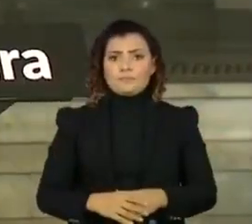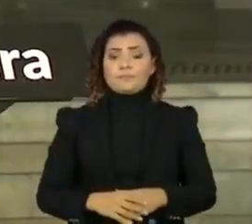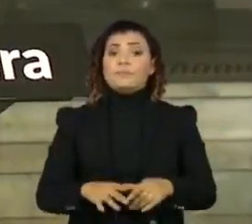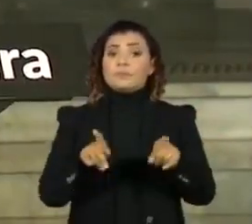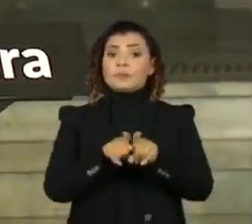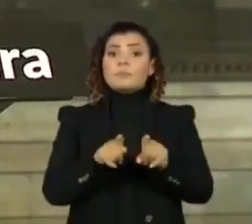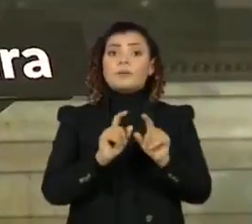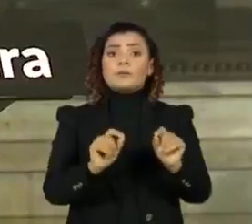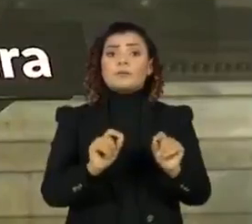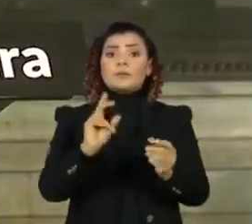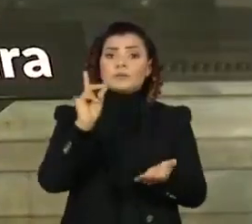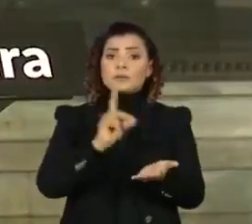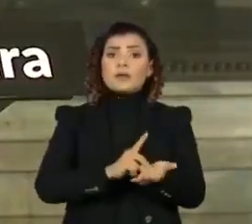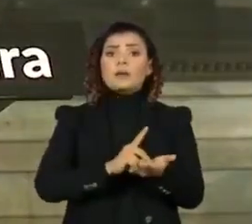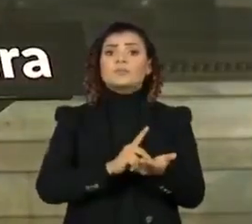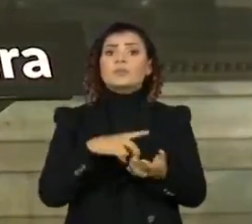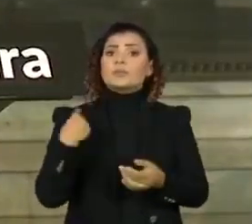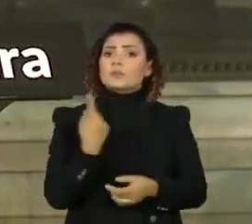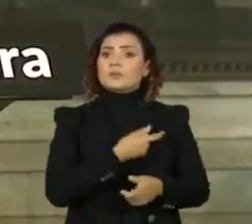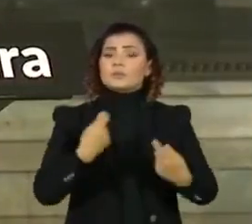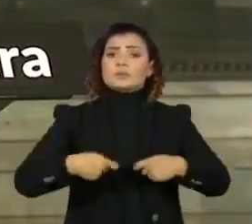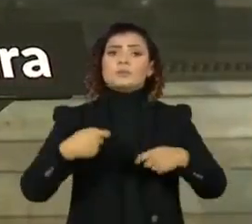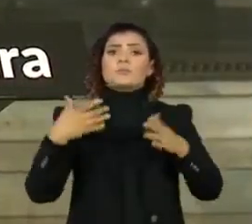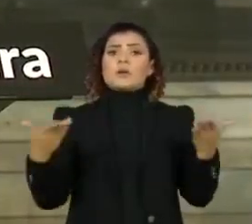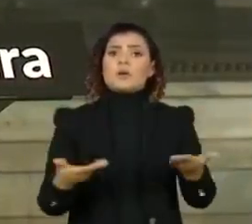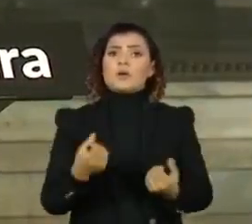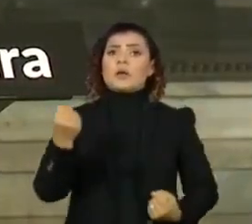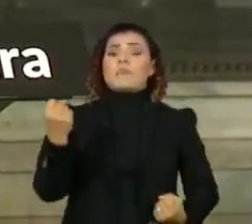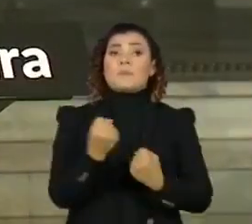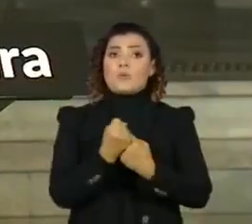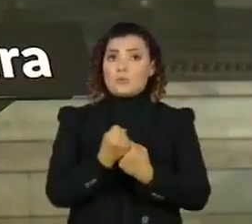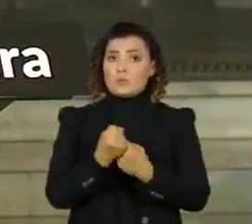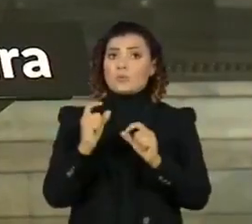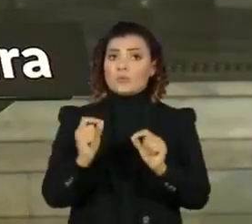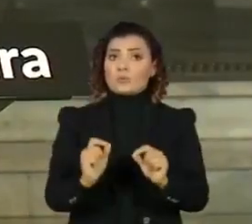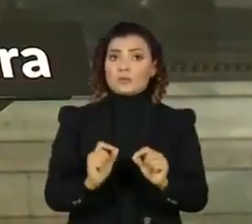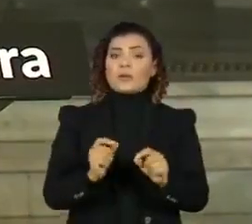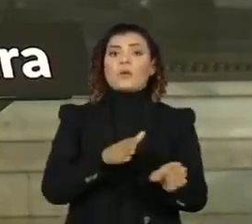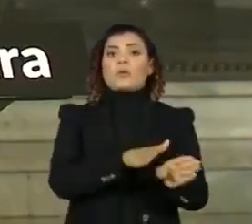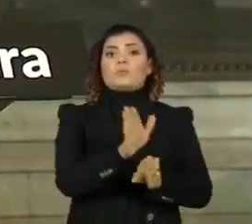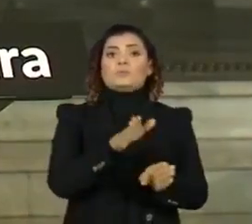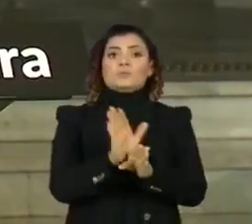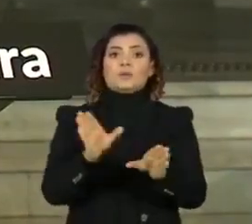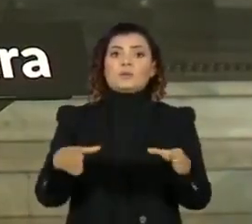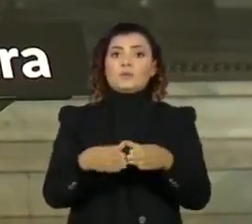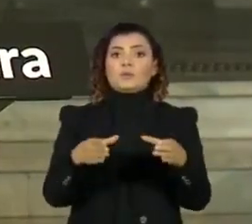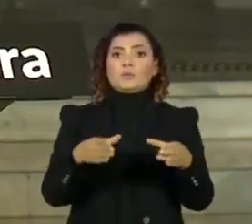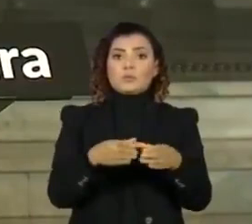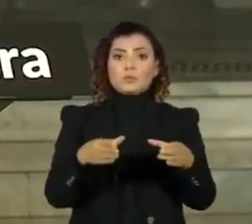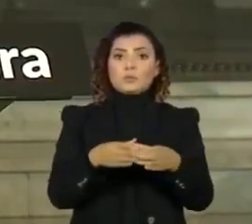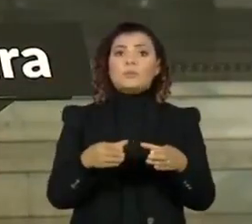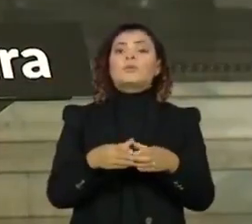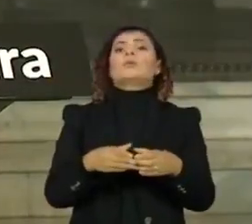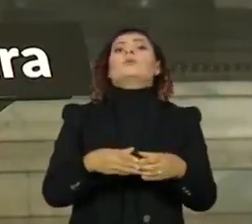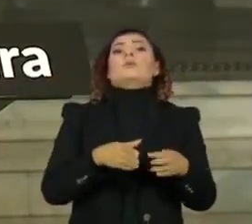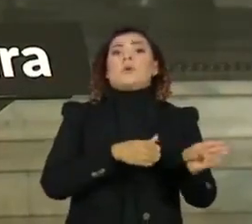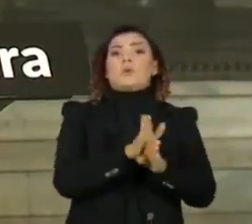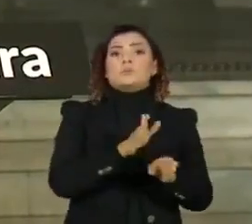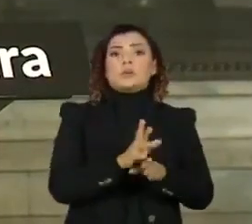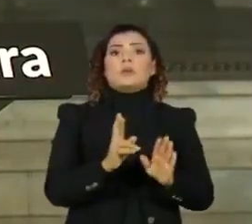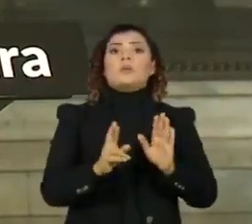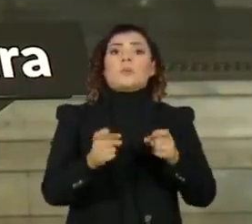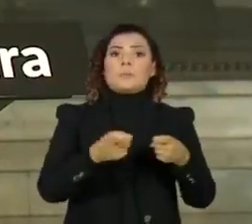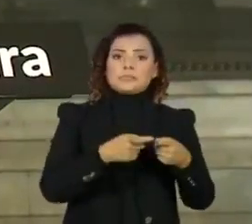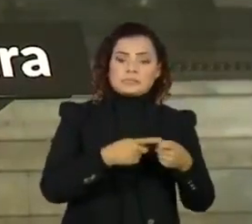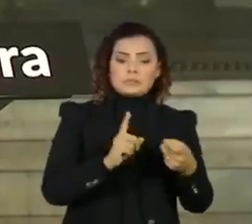precisamos agora, governador, o apoio dos conselhos de classe. Do conselho regional